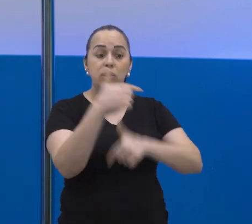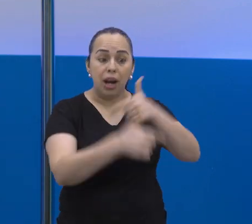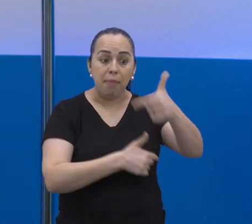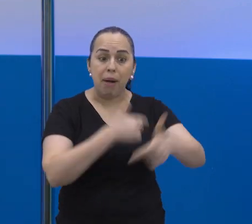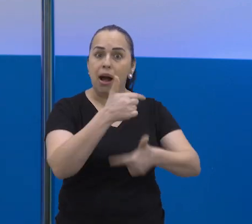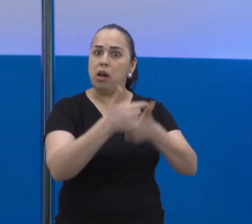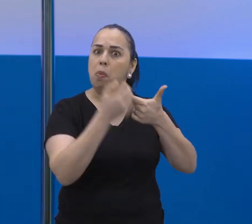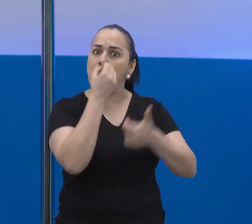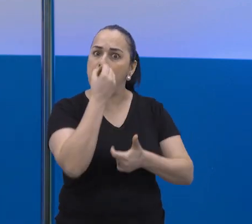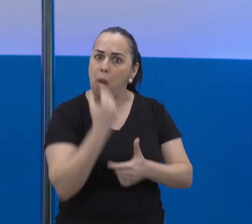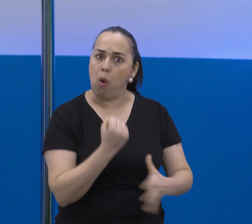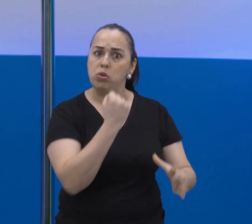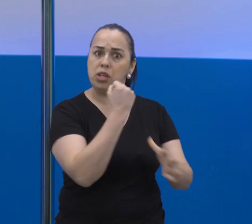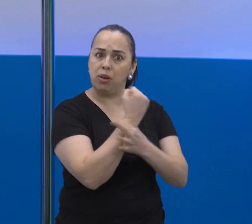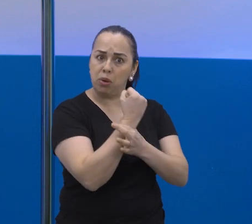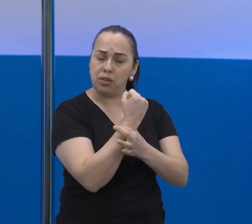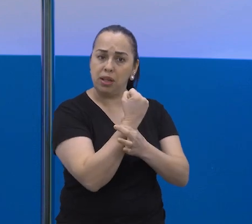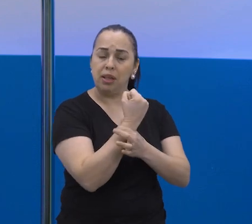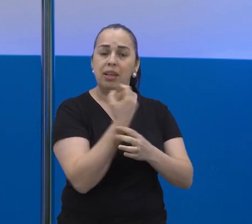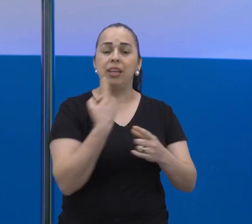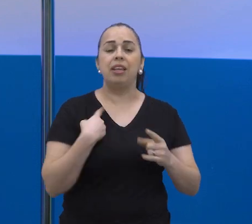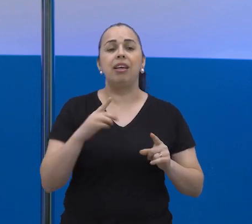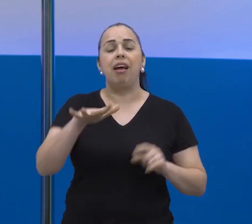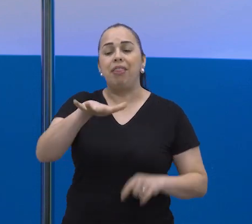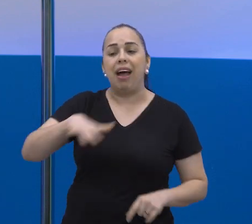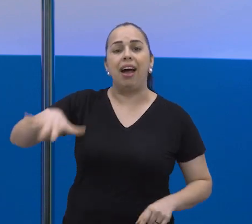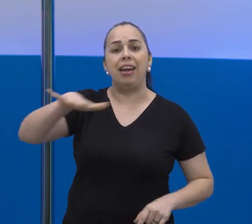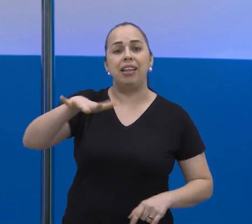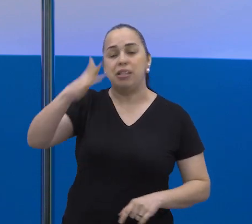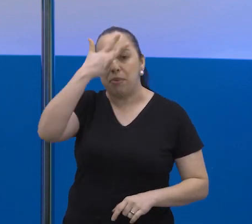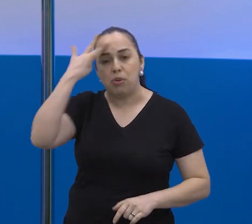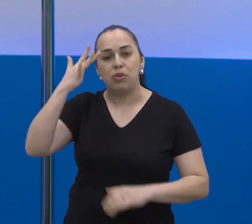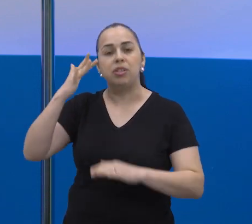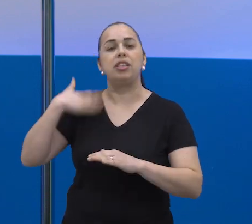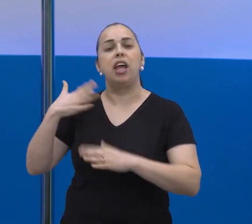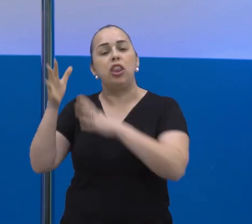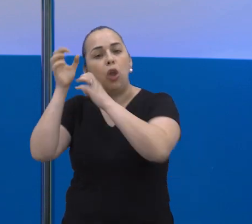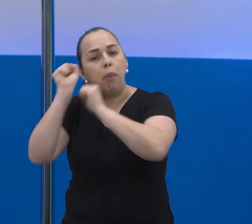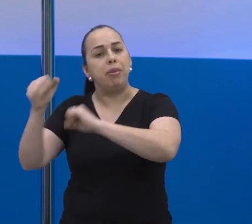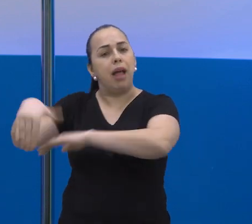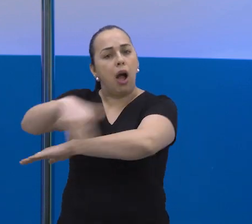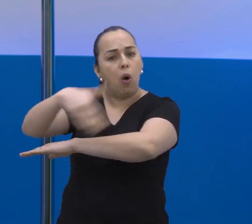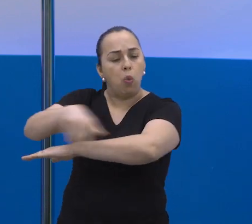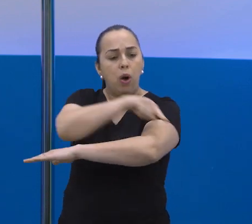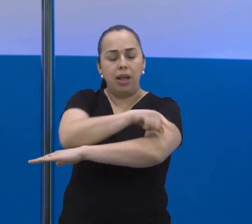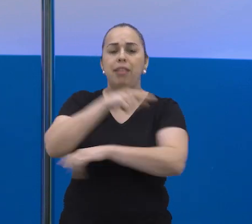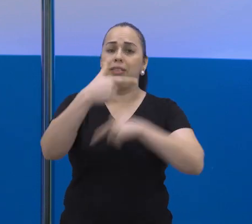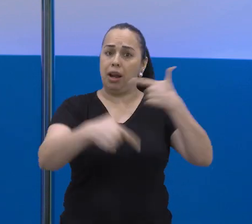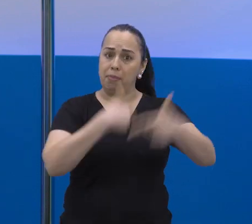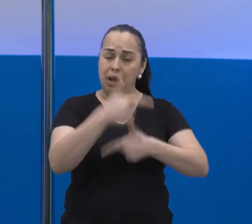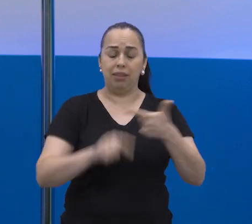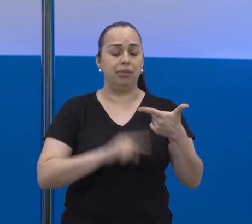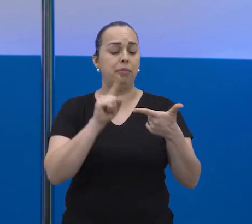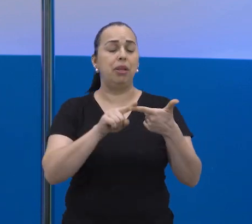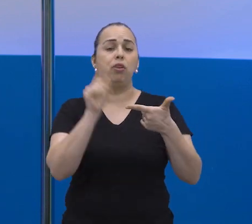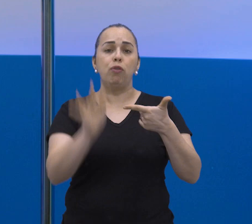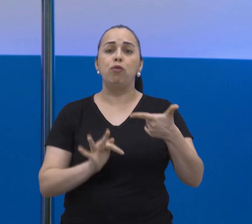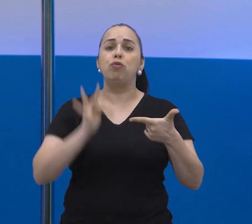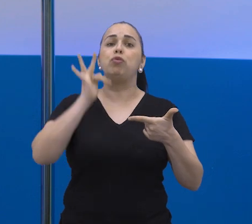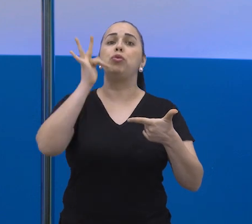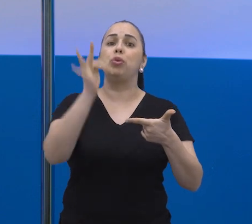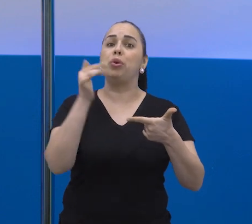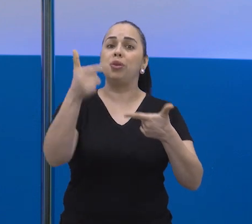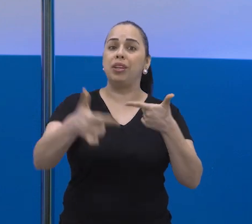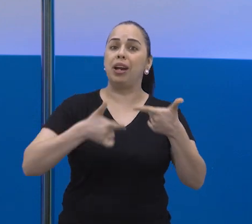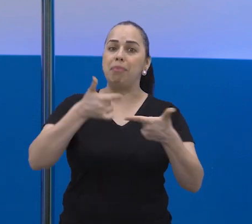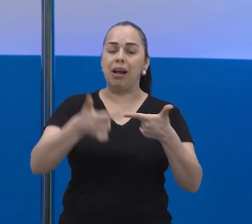digno. Isso para atender pessoas em situação de rua. Vamos falar também sobre o futuro do mercado de trabalho e como as